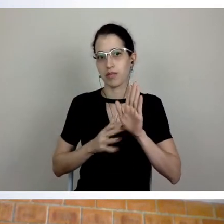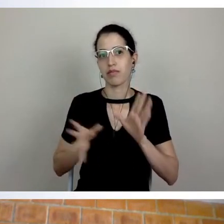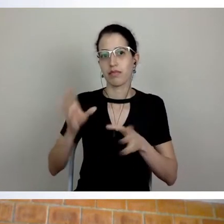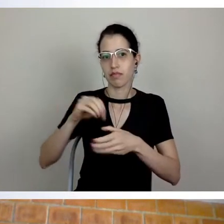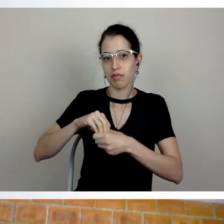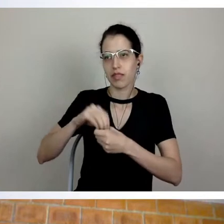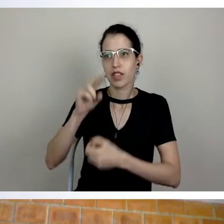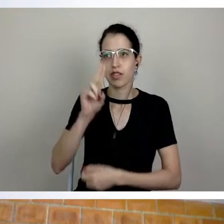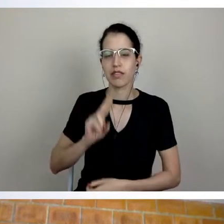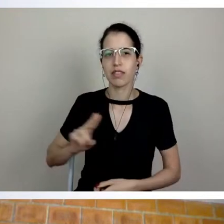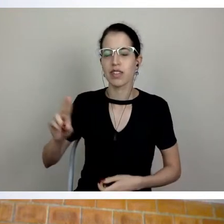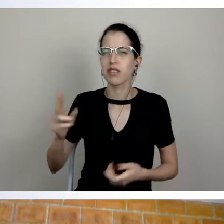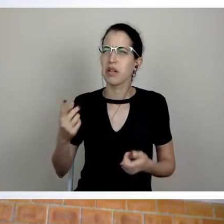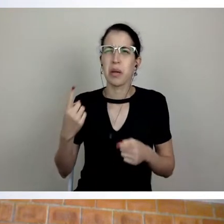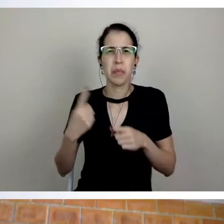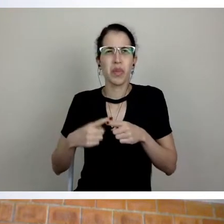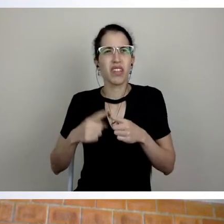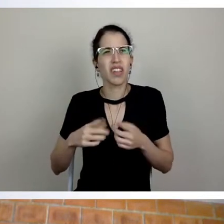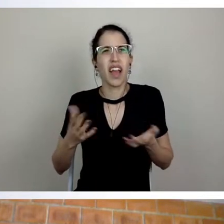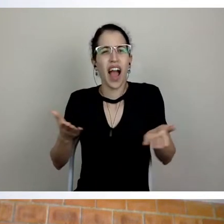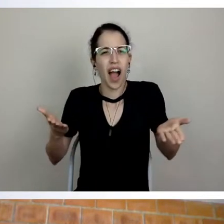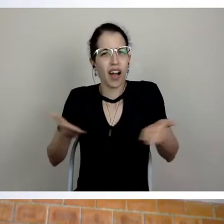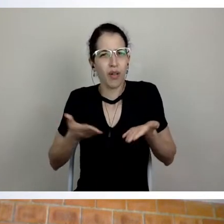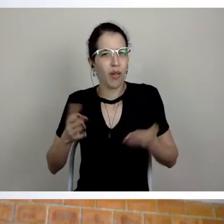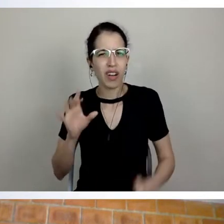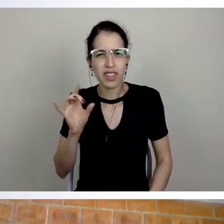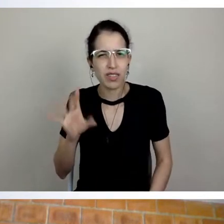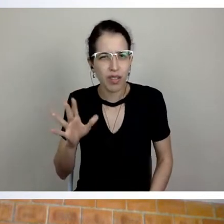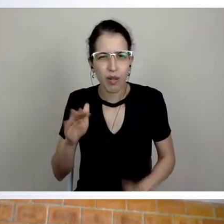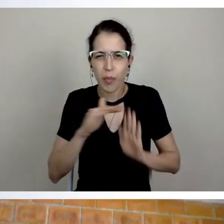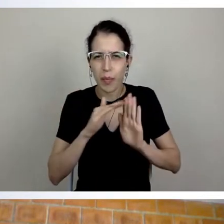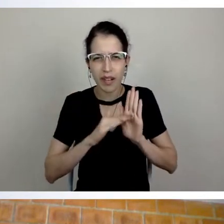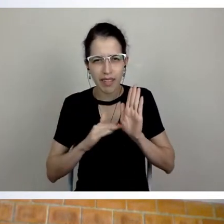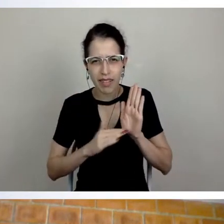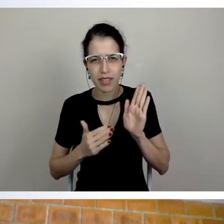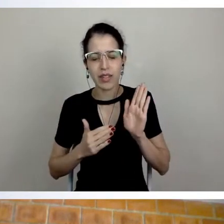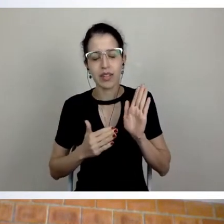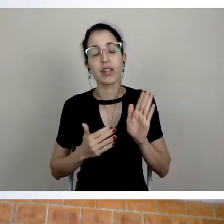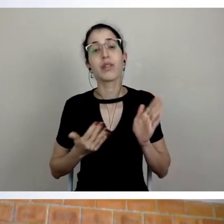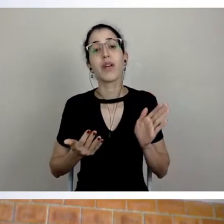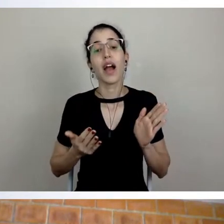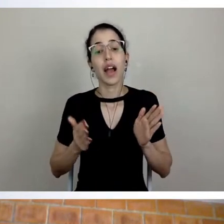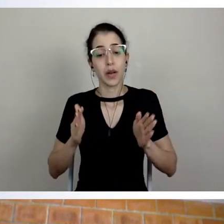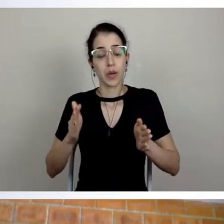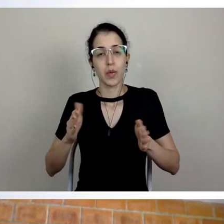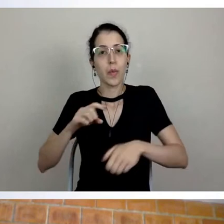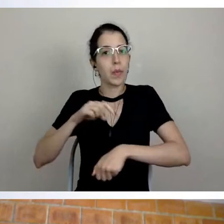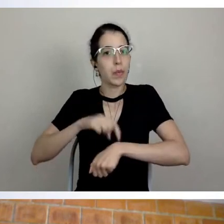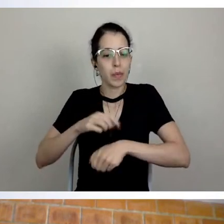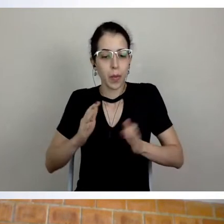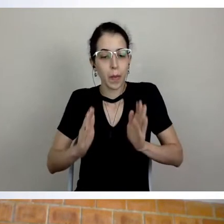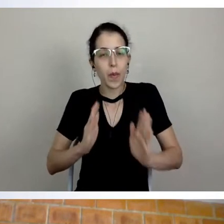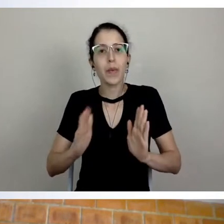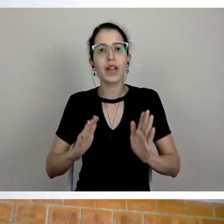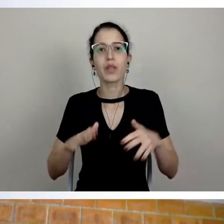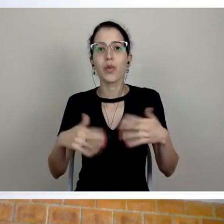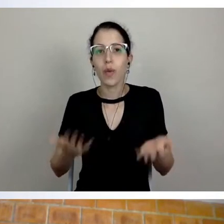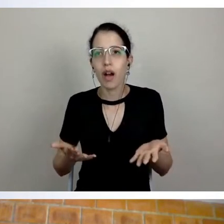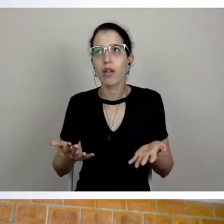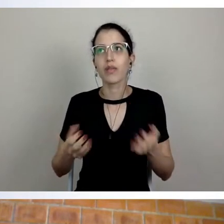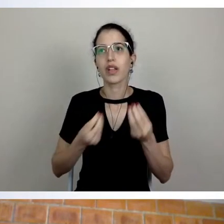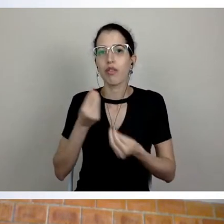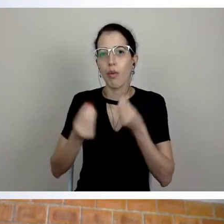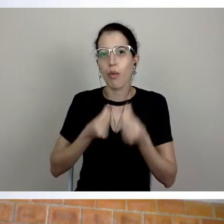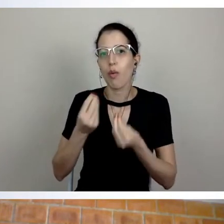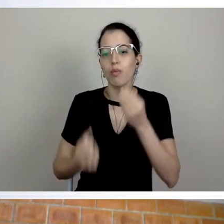só agora medidas, por exemplo? Então, acho que é importante a gente situar que momento é esse, como surge o plano, e quais são